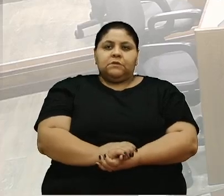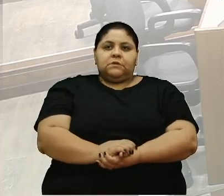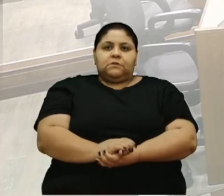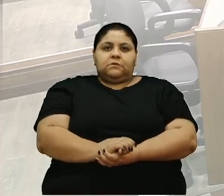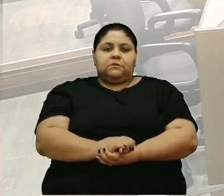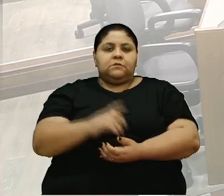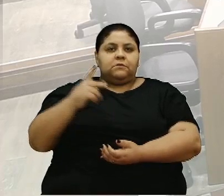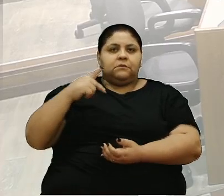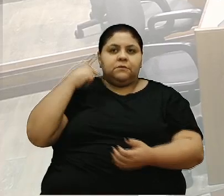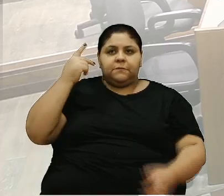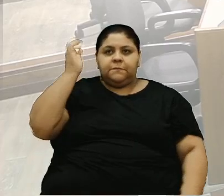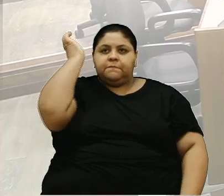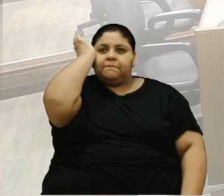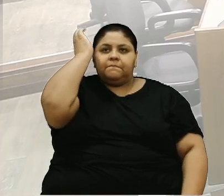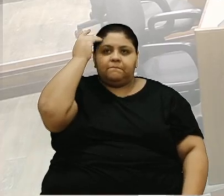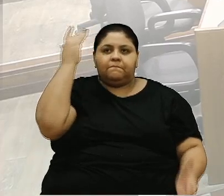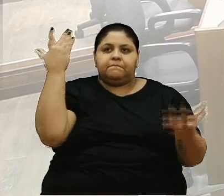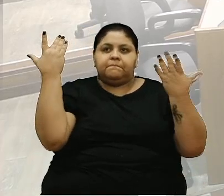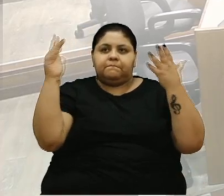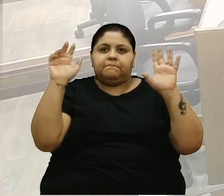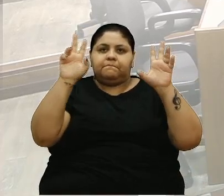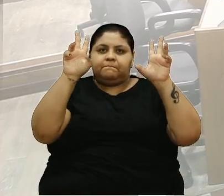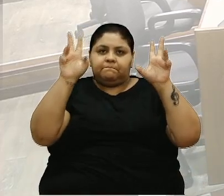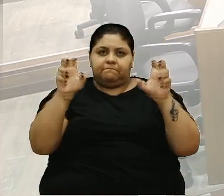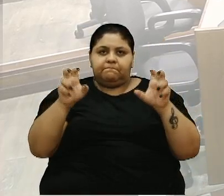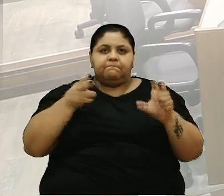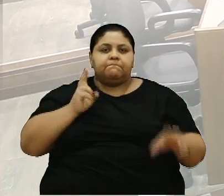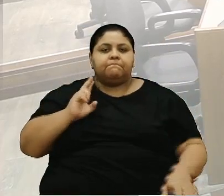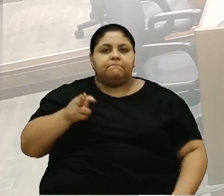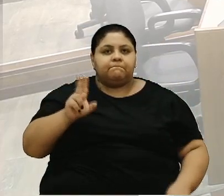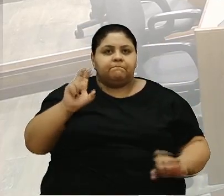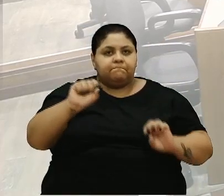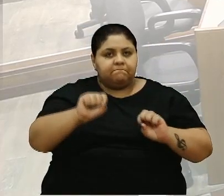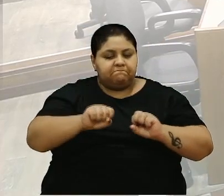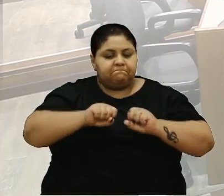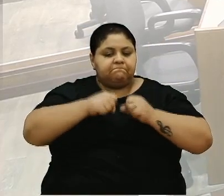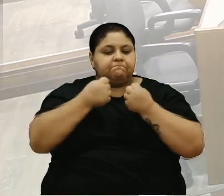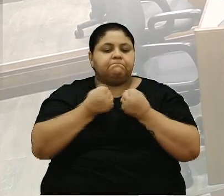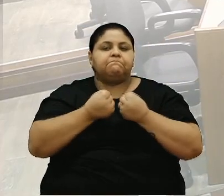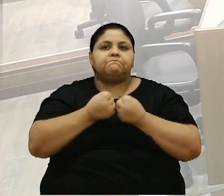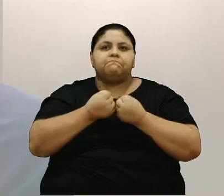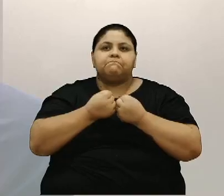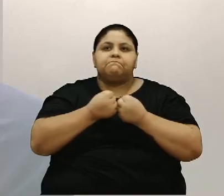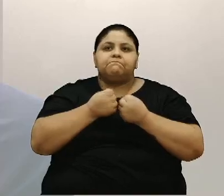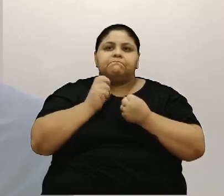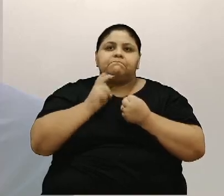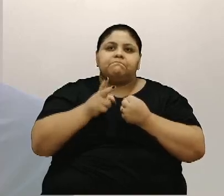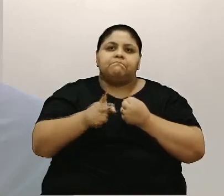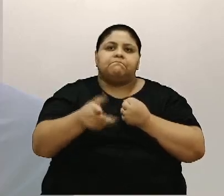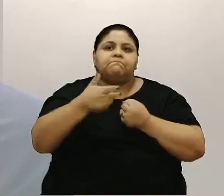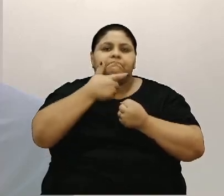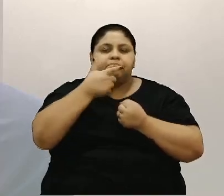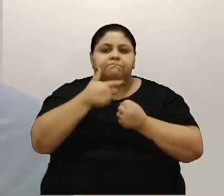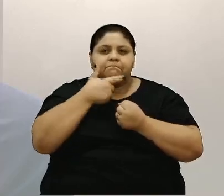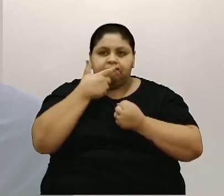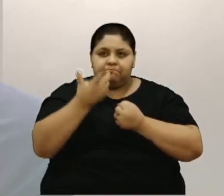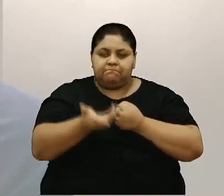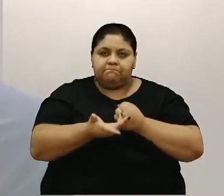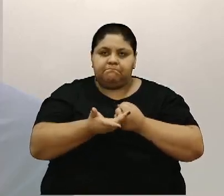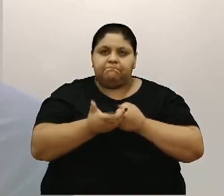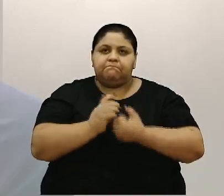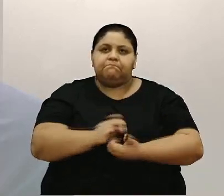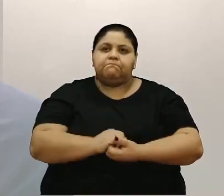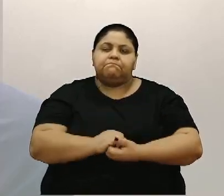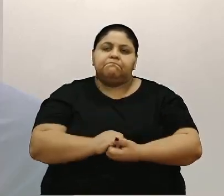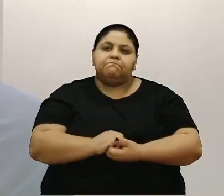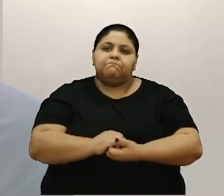Vereador Filipe, parabéns pelo tema. senhor sempre foi um defensor, sempre fez falas no sentido de